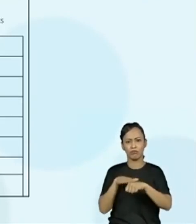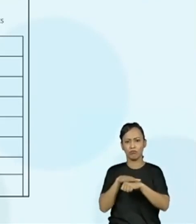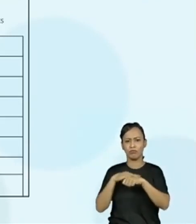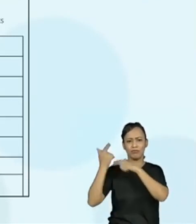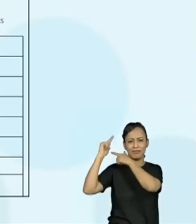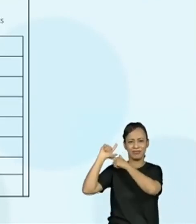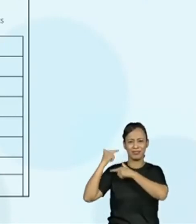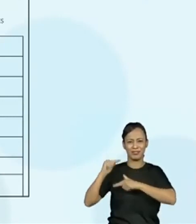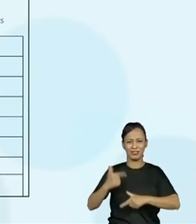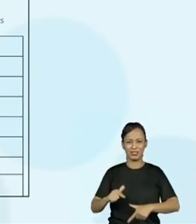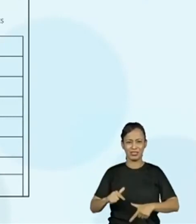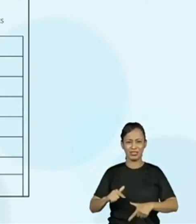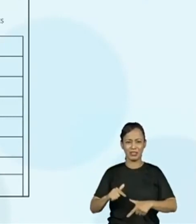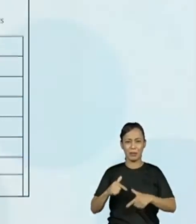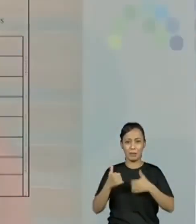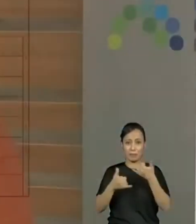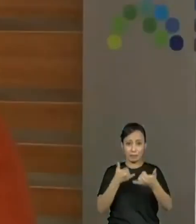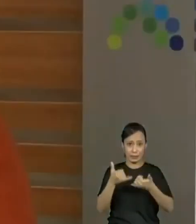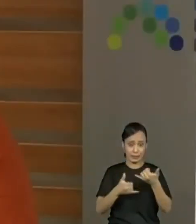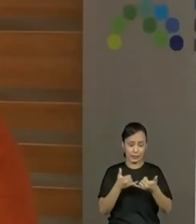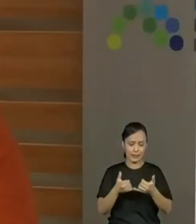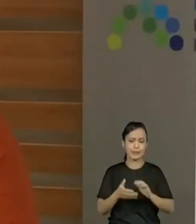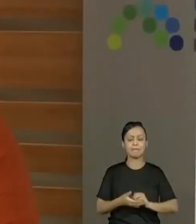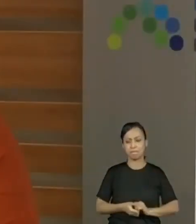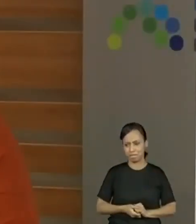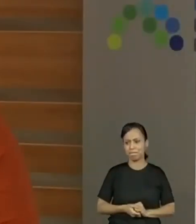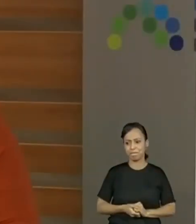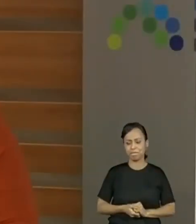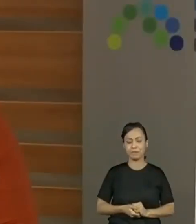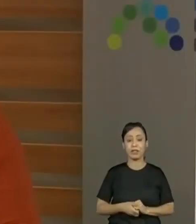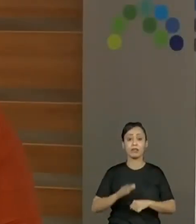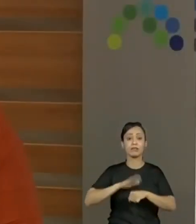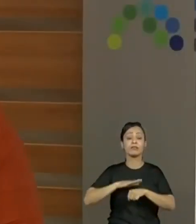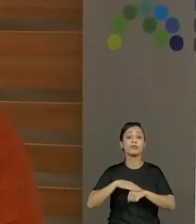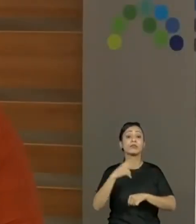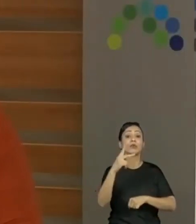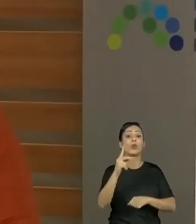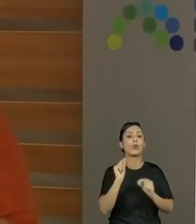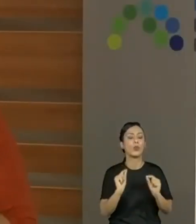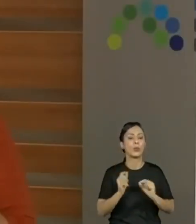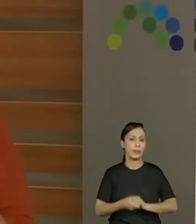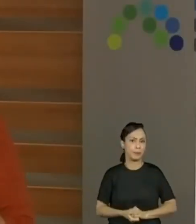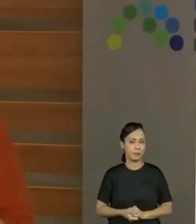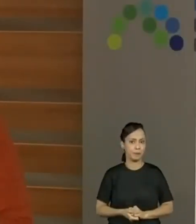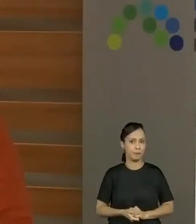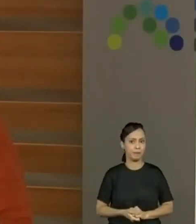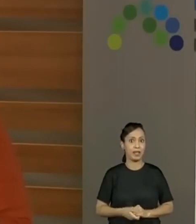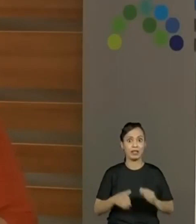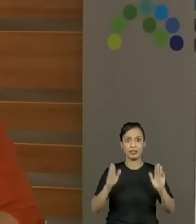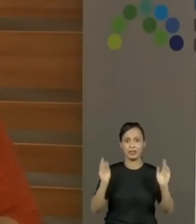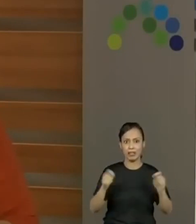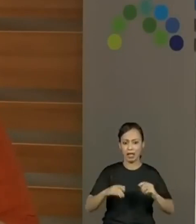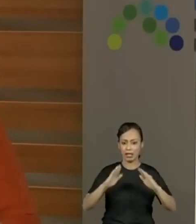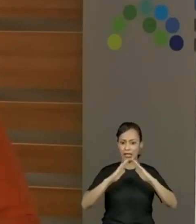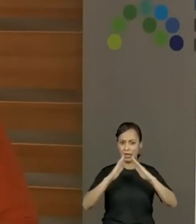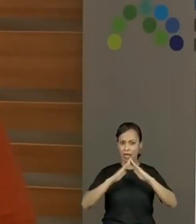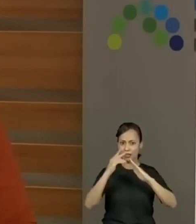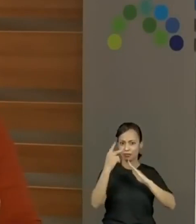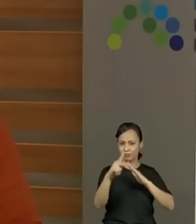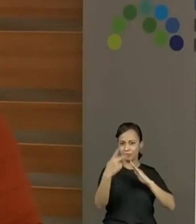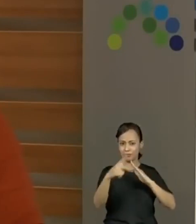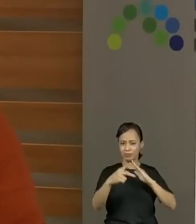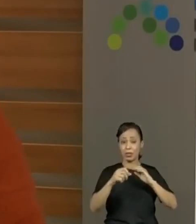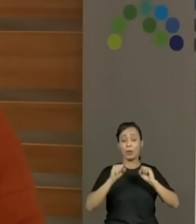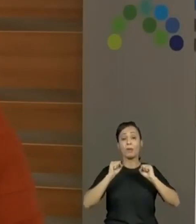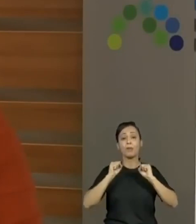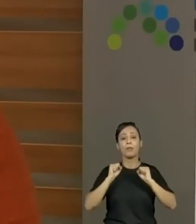tradicionais? Então, o que você vai fazer? Vocês vão procurar um adulto. Escolhe qualquer